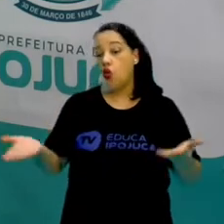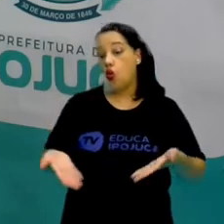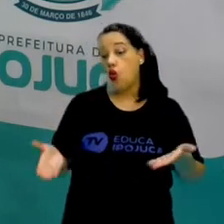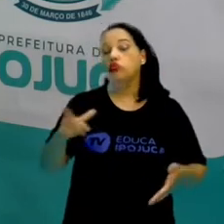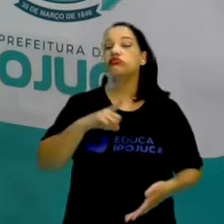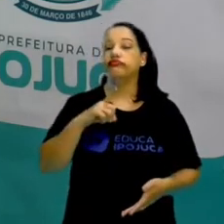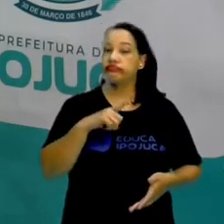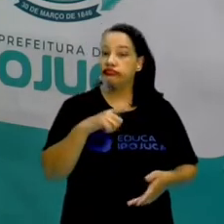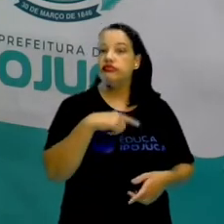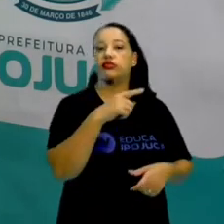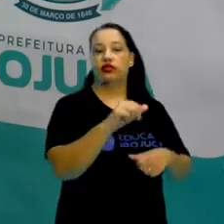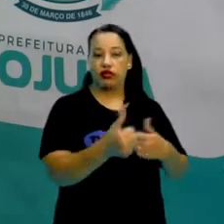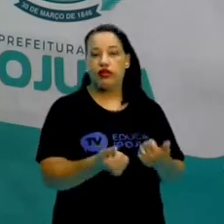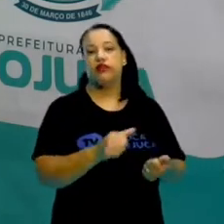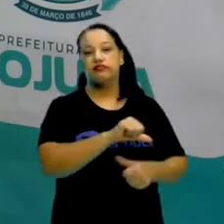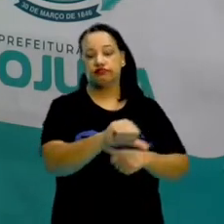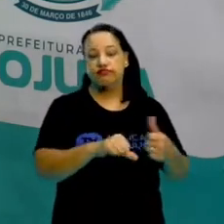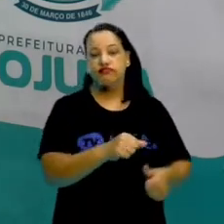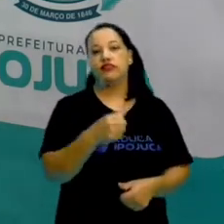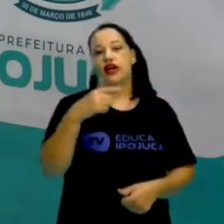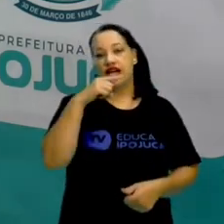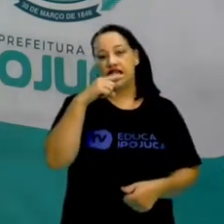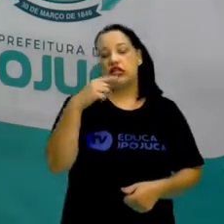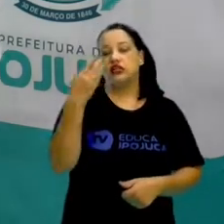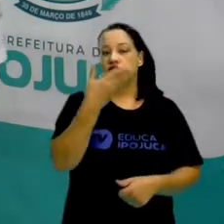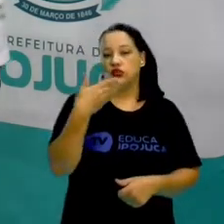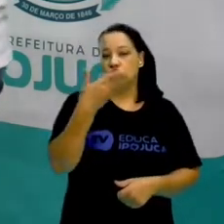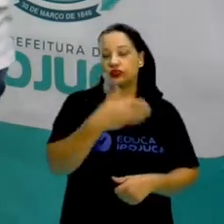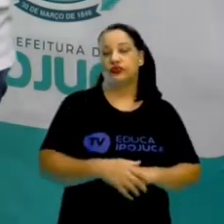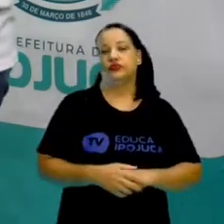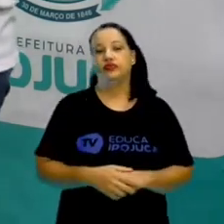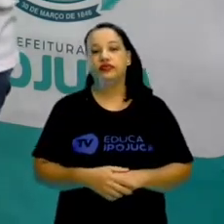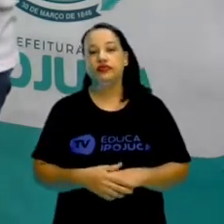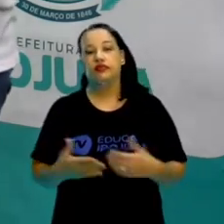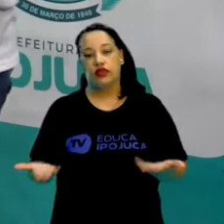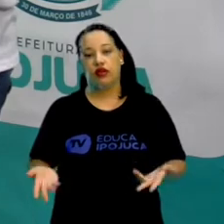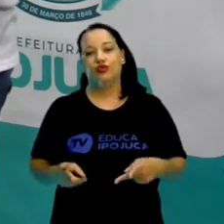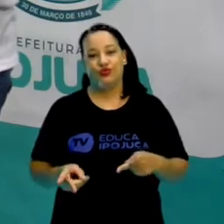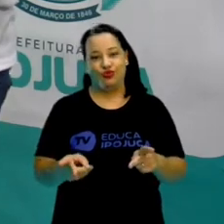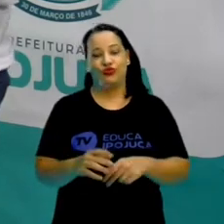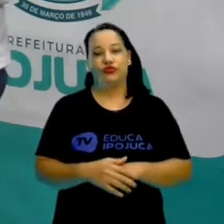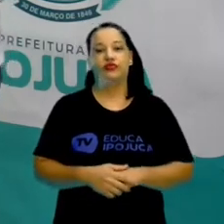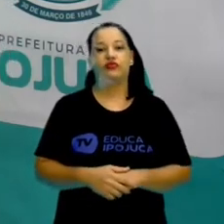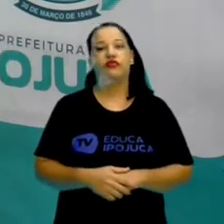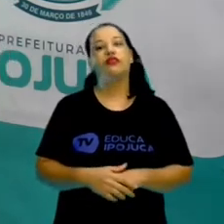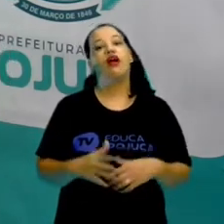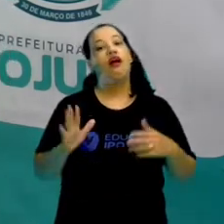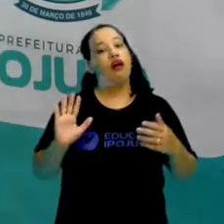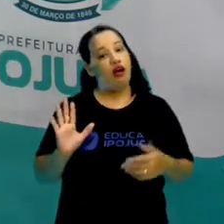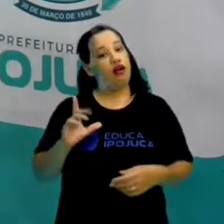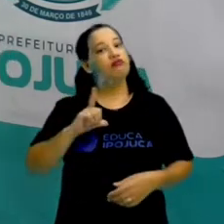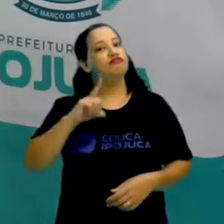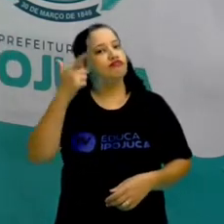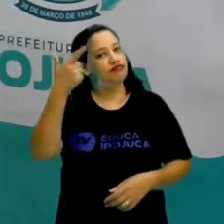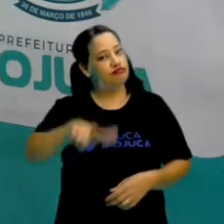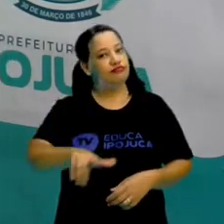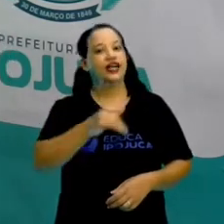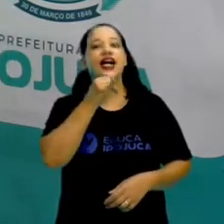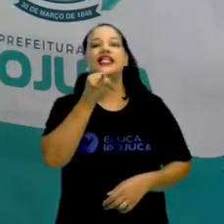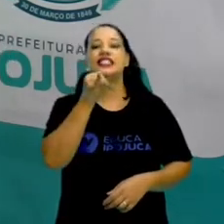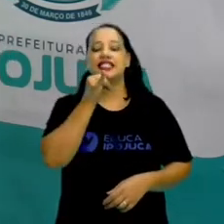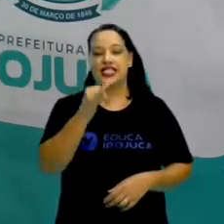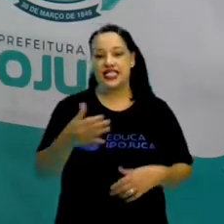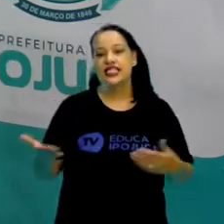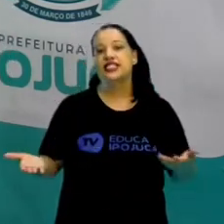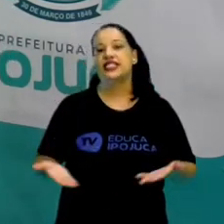produção açucareira. Ok pessoal? Vamos continuar. Ah, um outro exemplo de